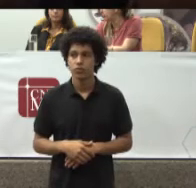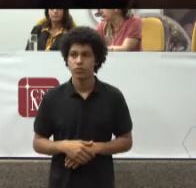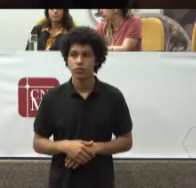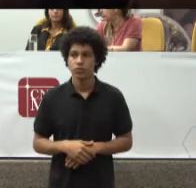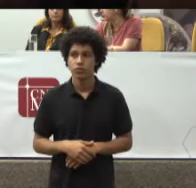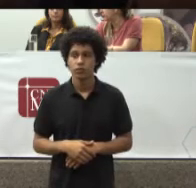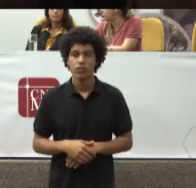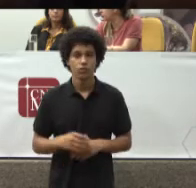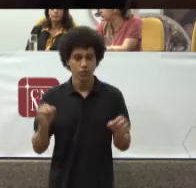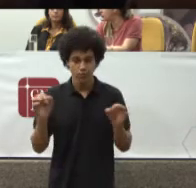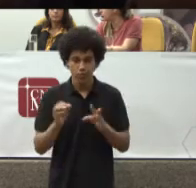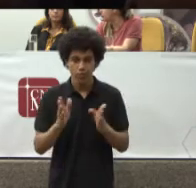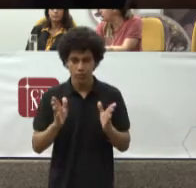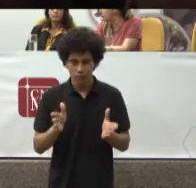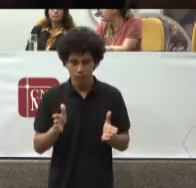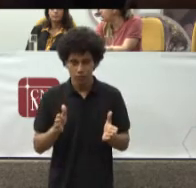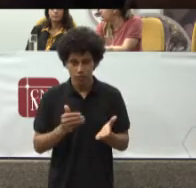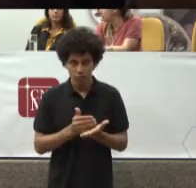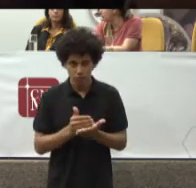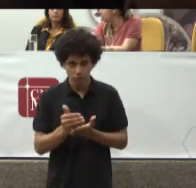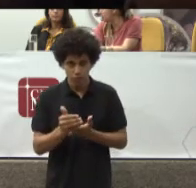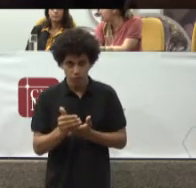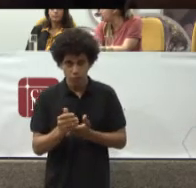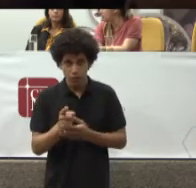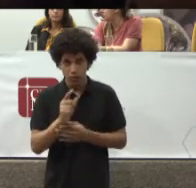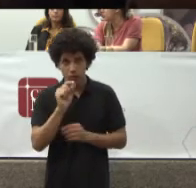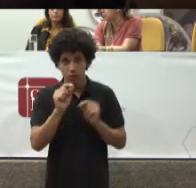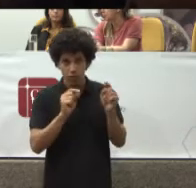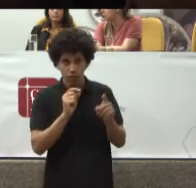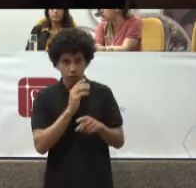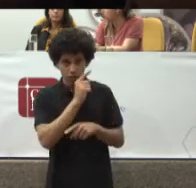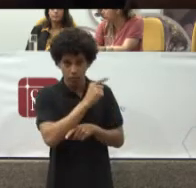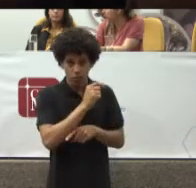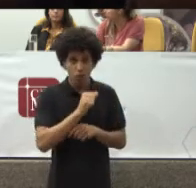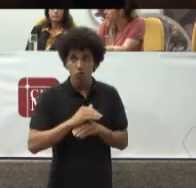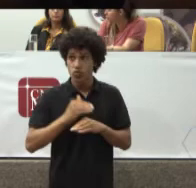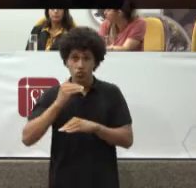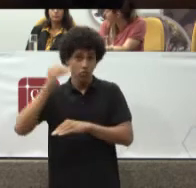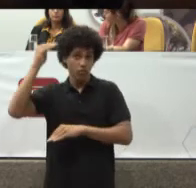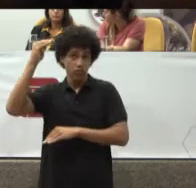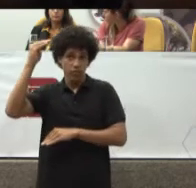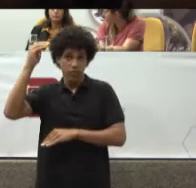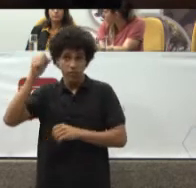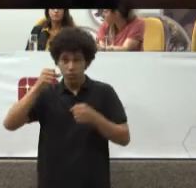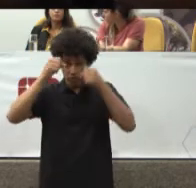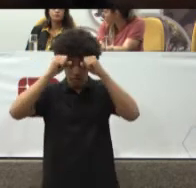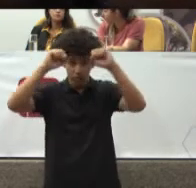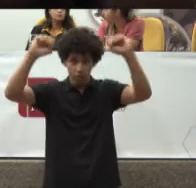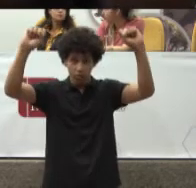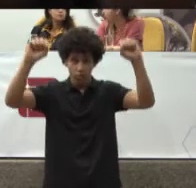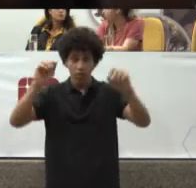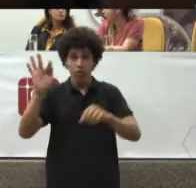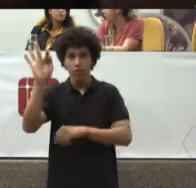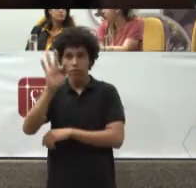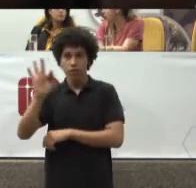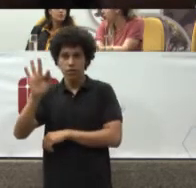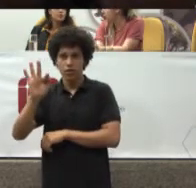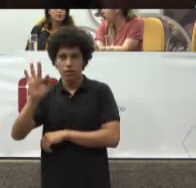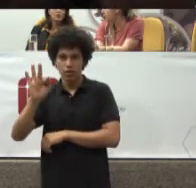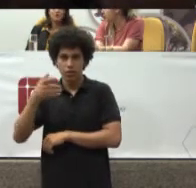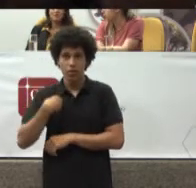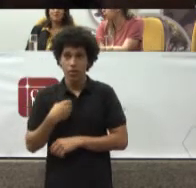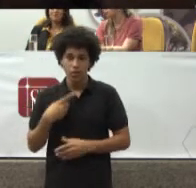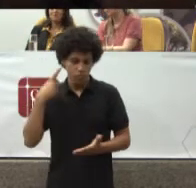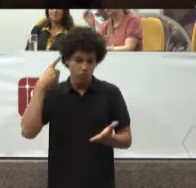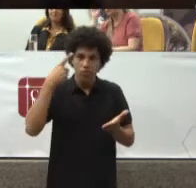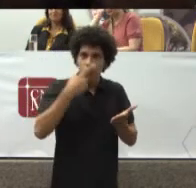Pronto Isso aí É No Supremo Tribunal Federal Uma decisão Do ano 2000